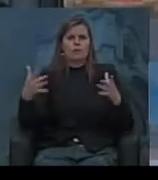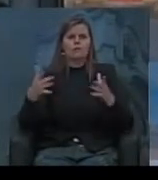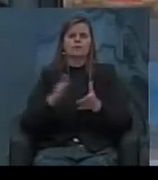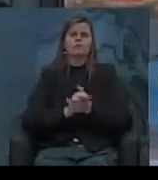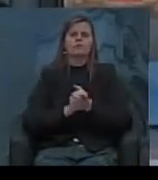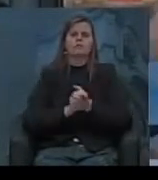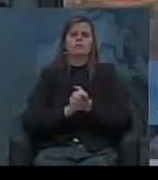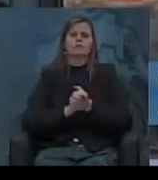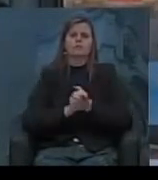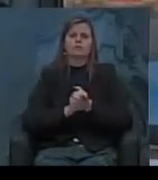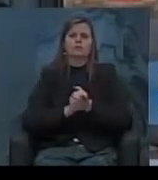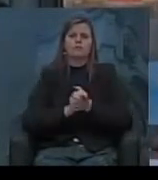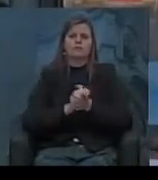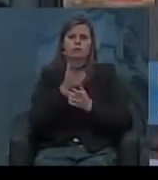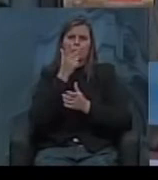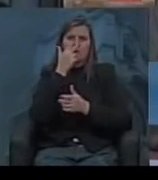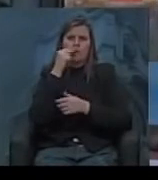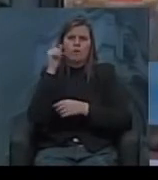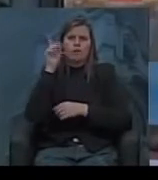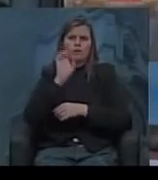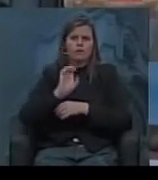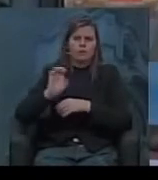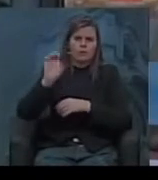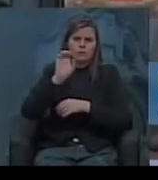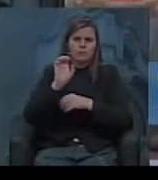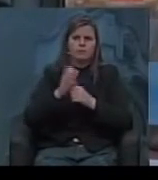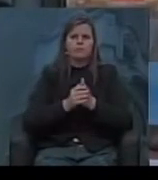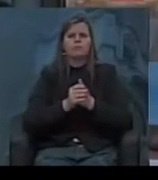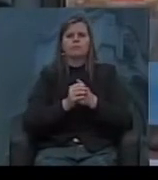social democracia europeia Muniz Bandeira